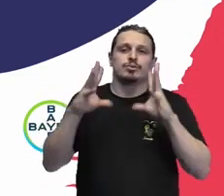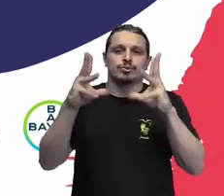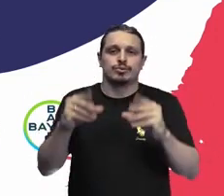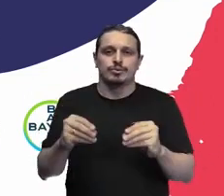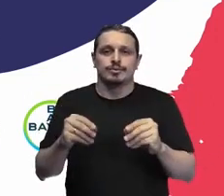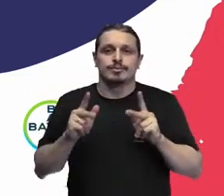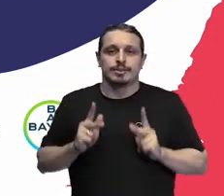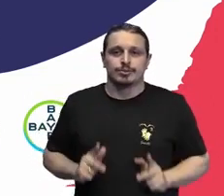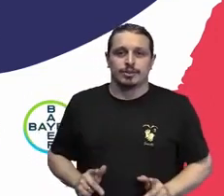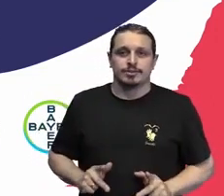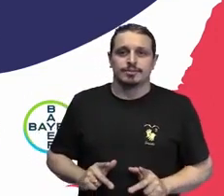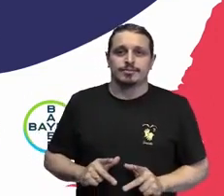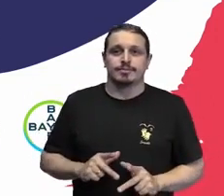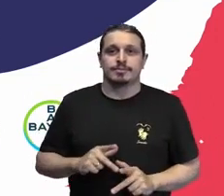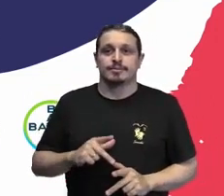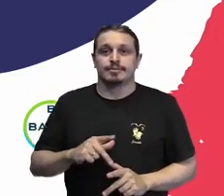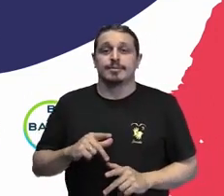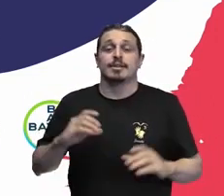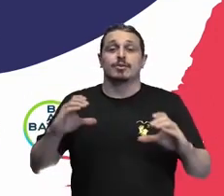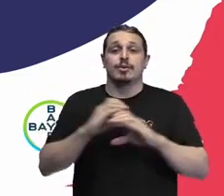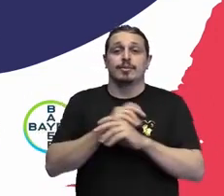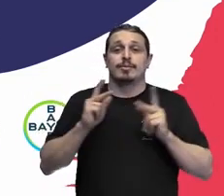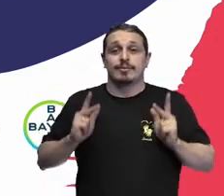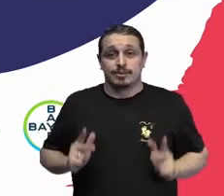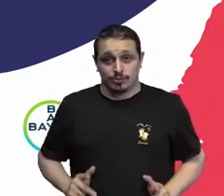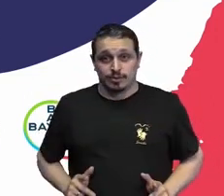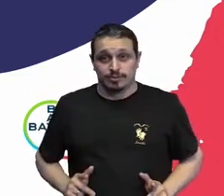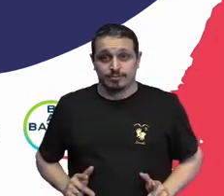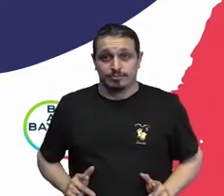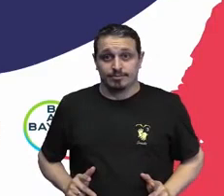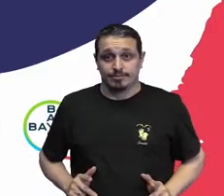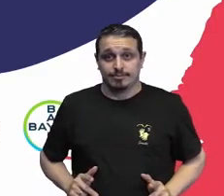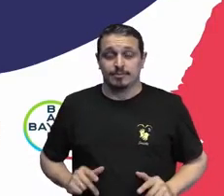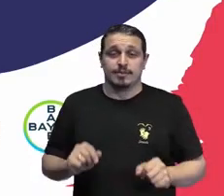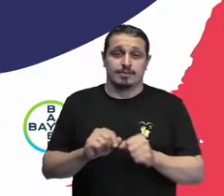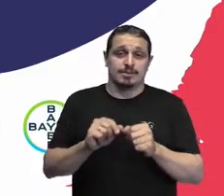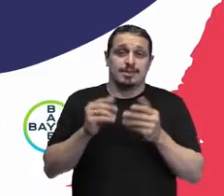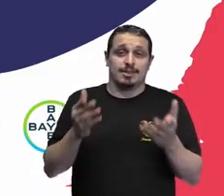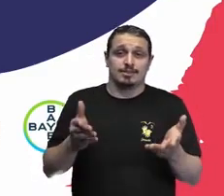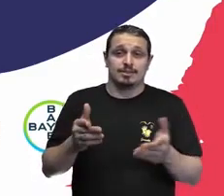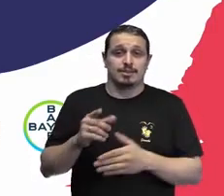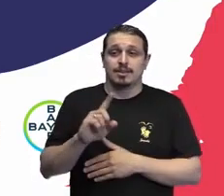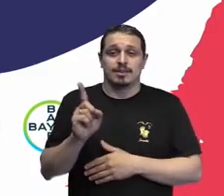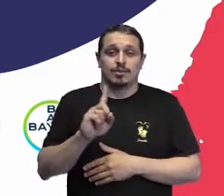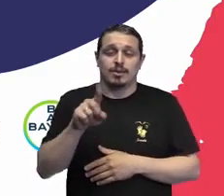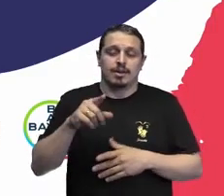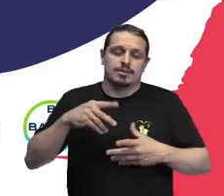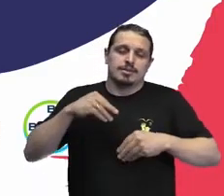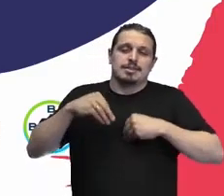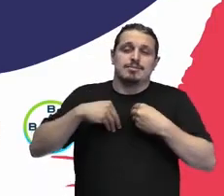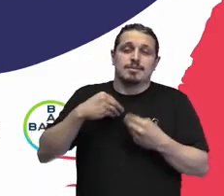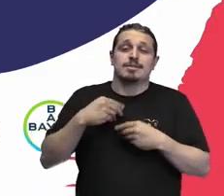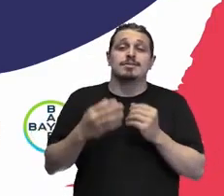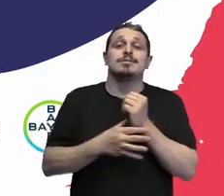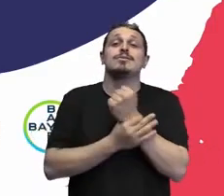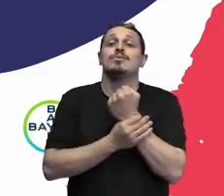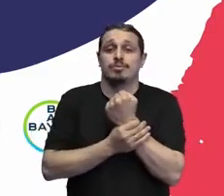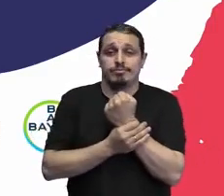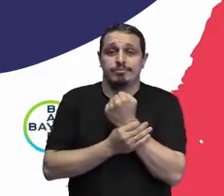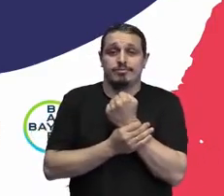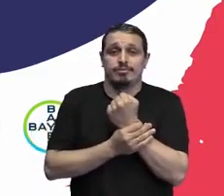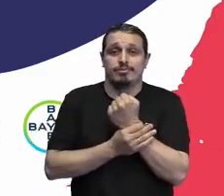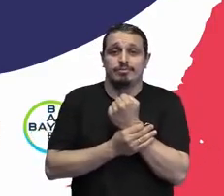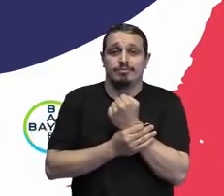sentir inteira, estar inteira dentro daquela organização, precisa se sentir segura de que ela